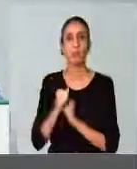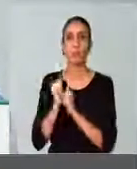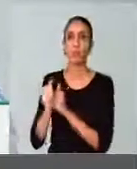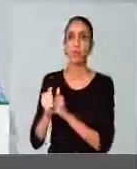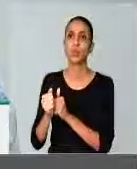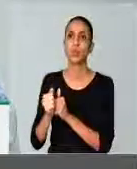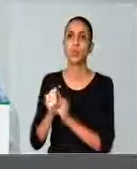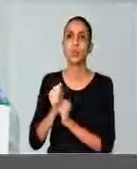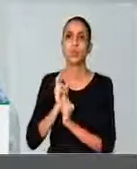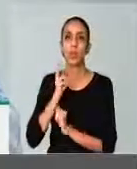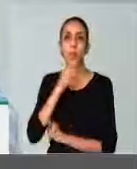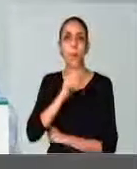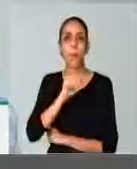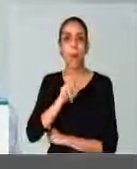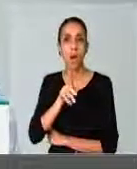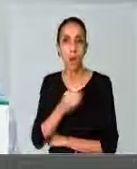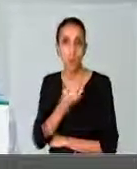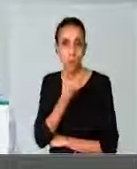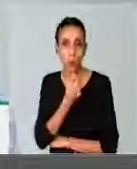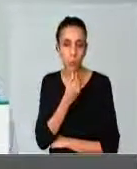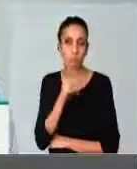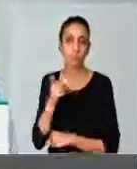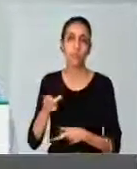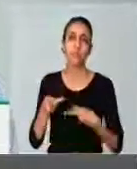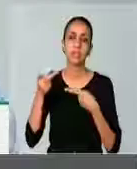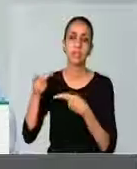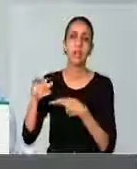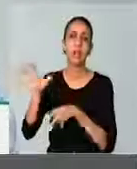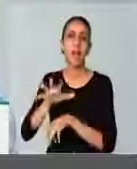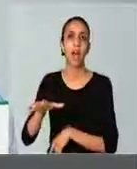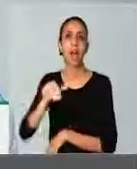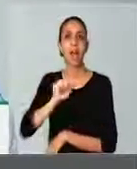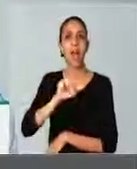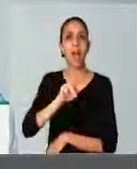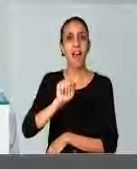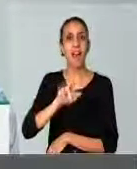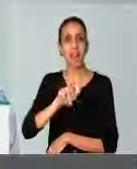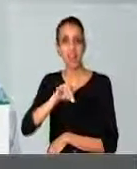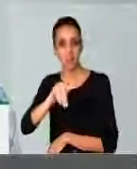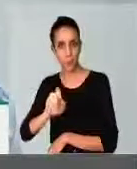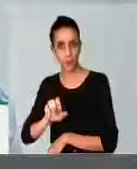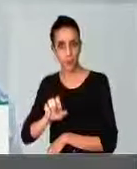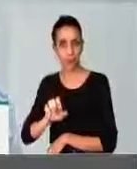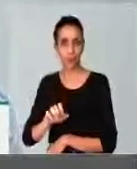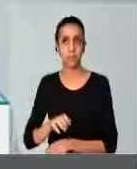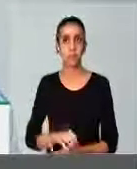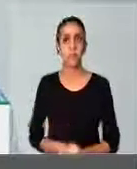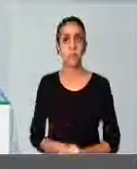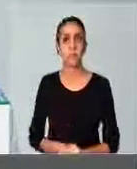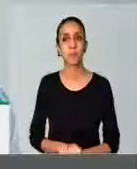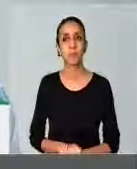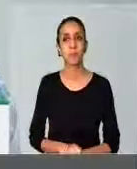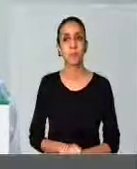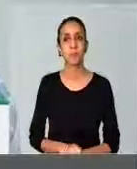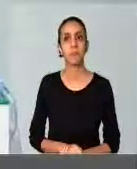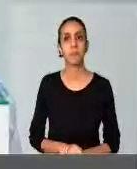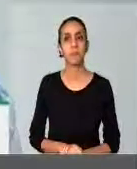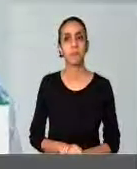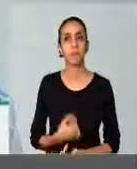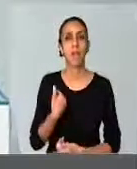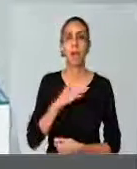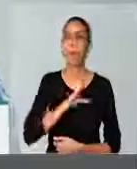Câmara, em visita à região do Araripe e do Sertão Central. Saí de vera